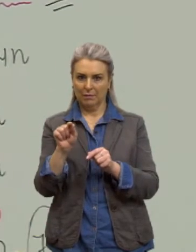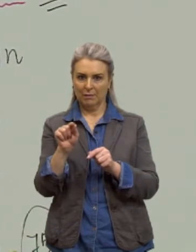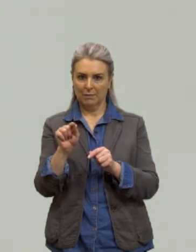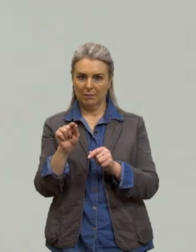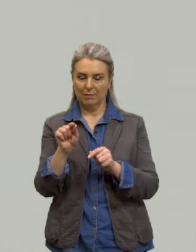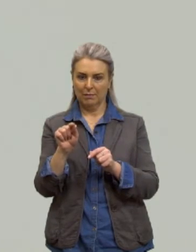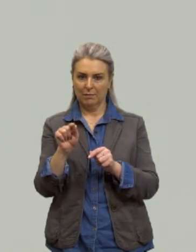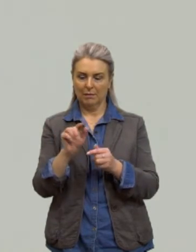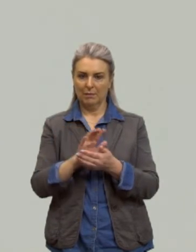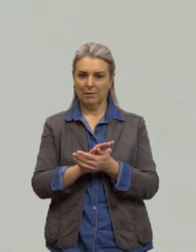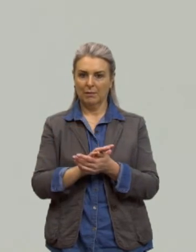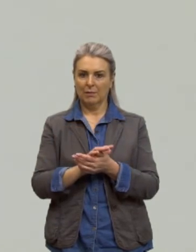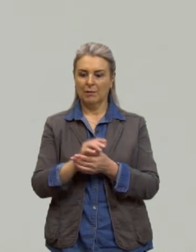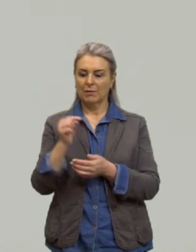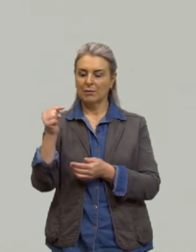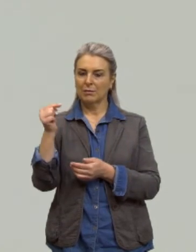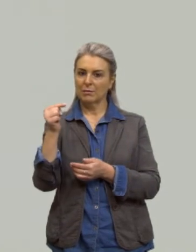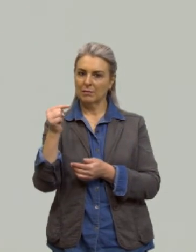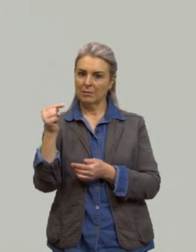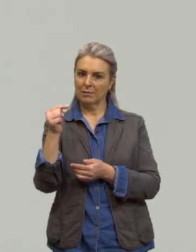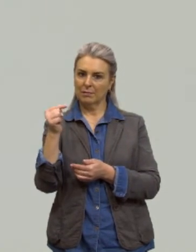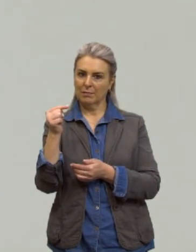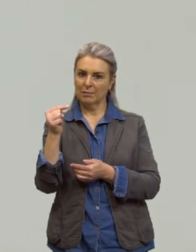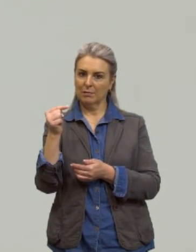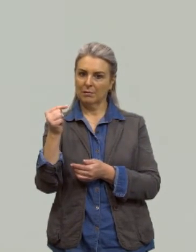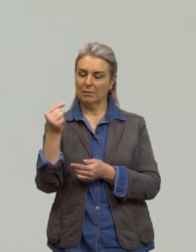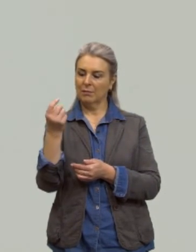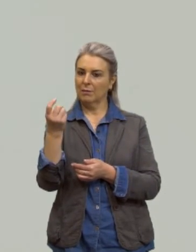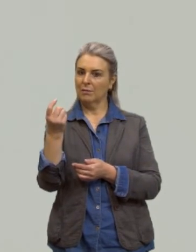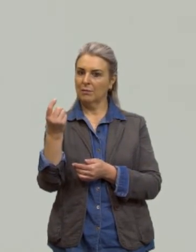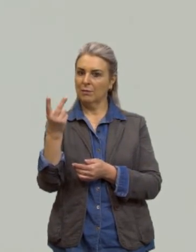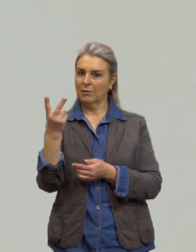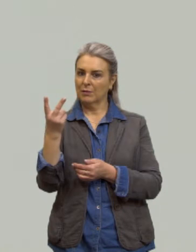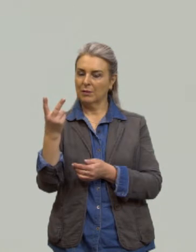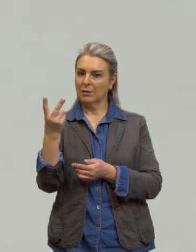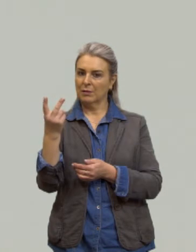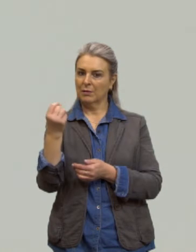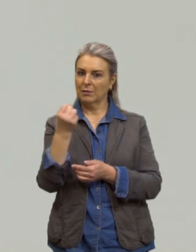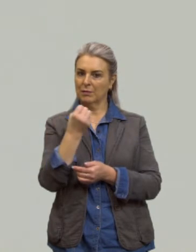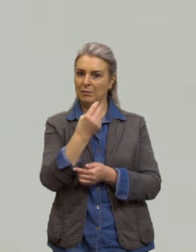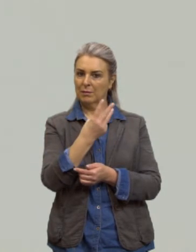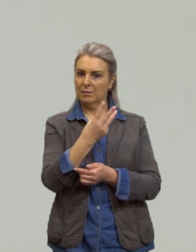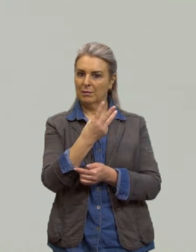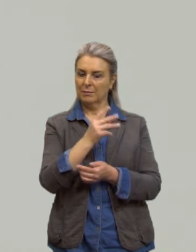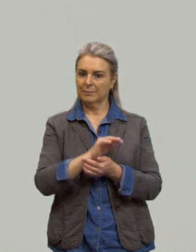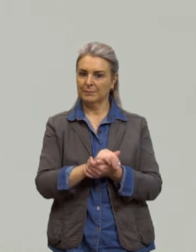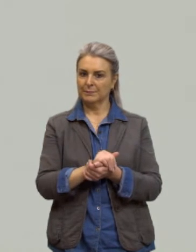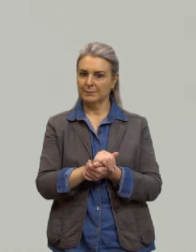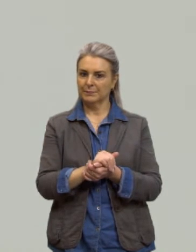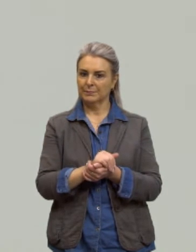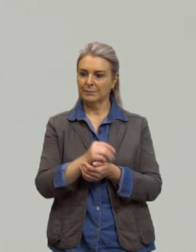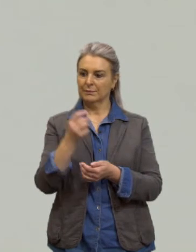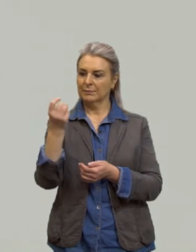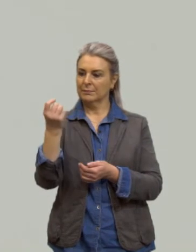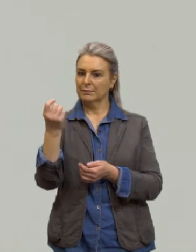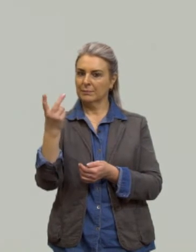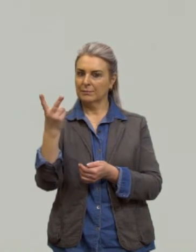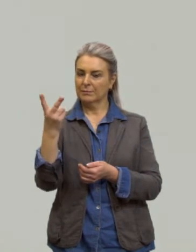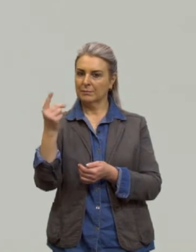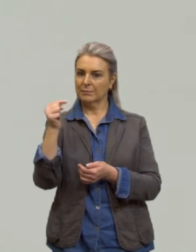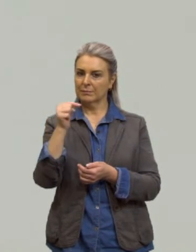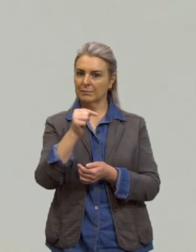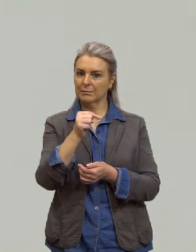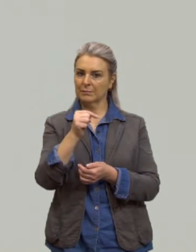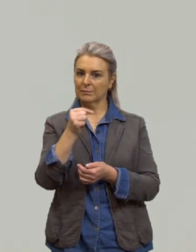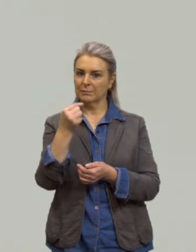eu vou diminuir o doze e o treze certo? então quanto é doze menos